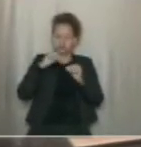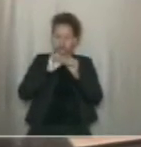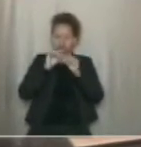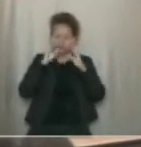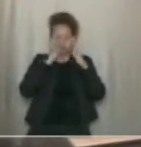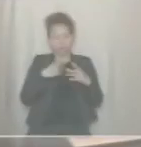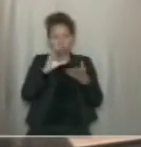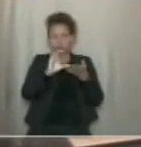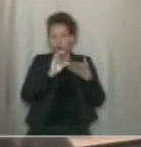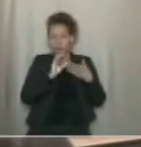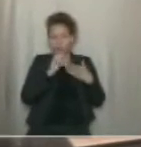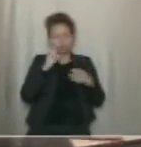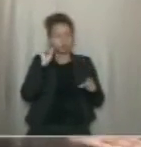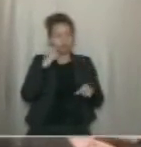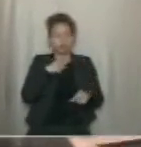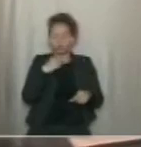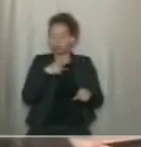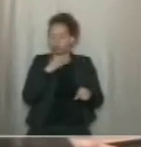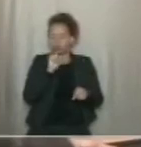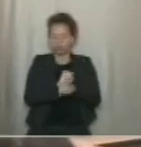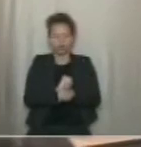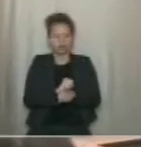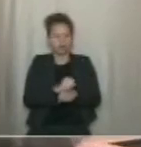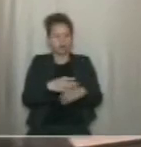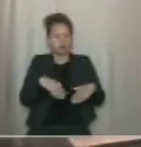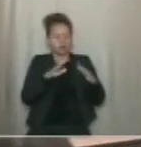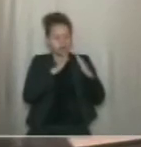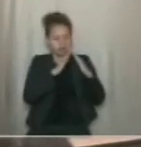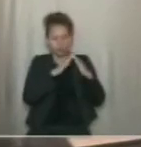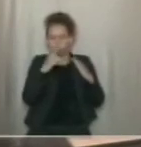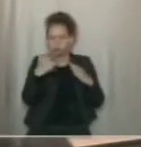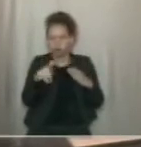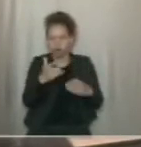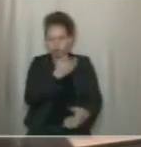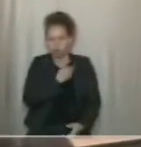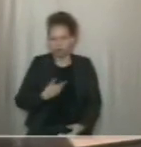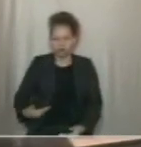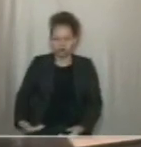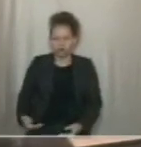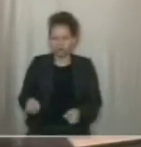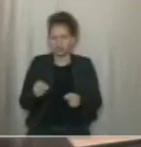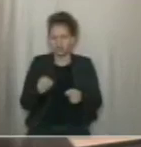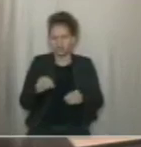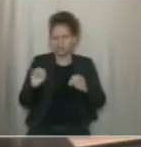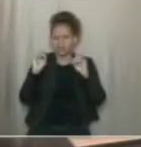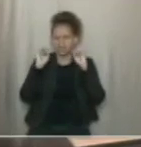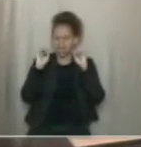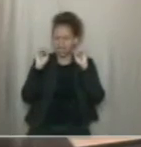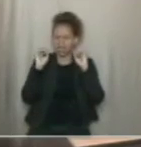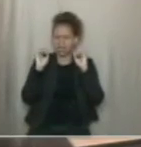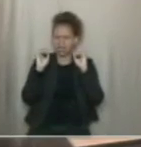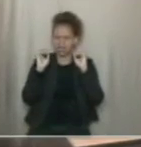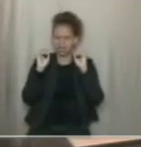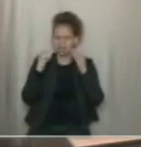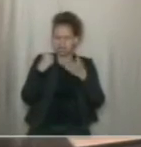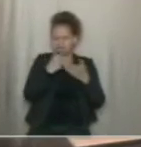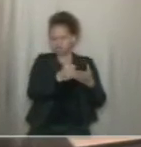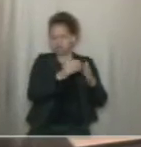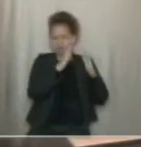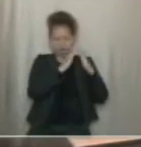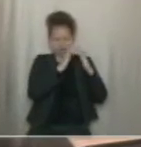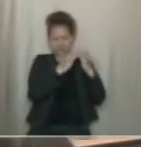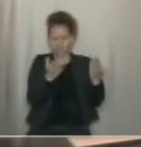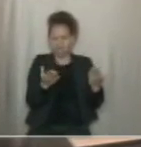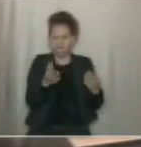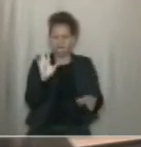cortada. Não tem verba para moradia, não teve nesse governo praticamente zero de verba para moradia. Aí você